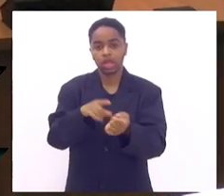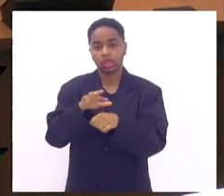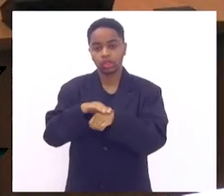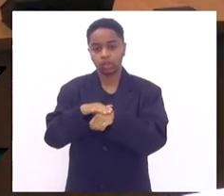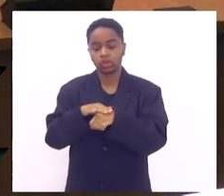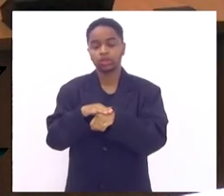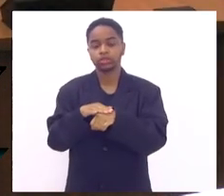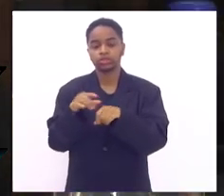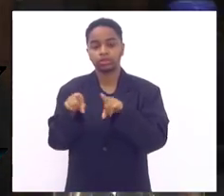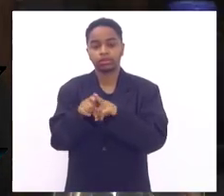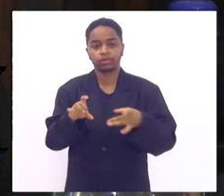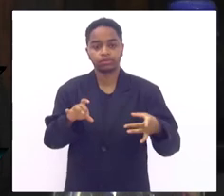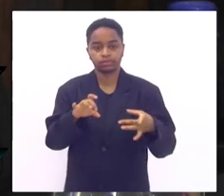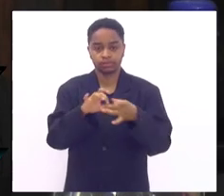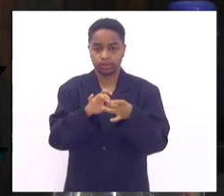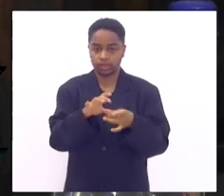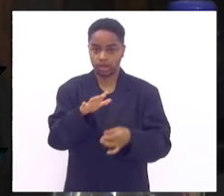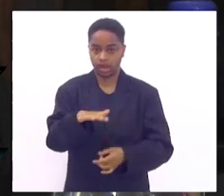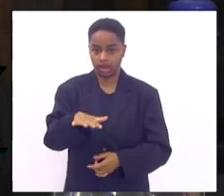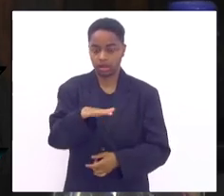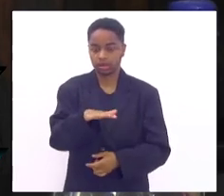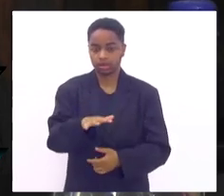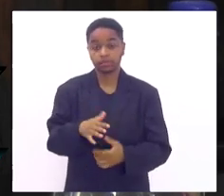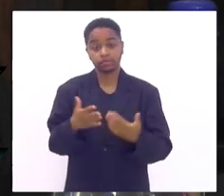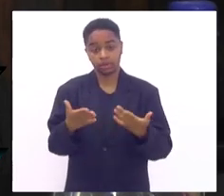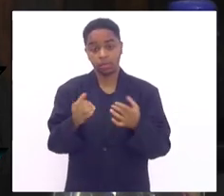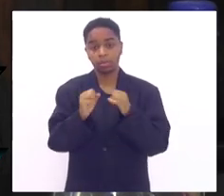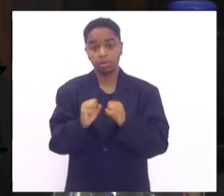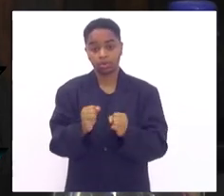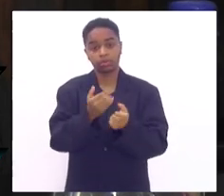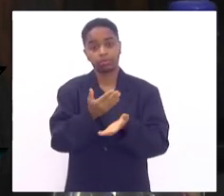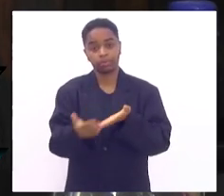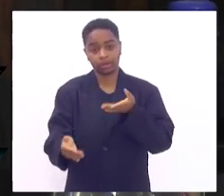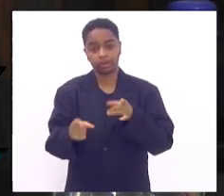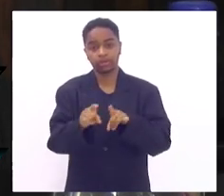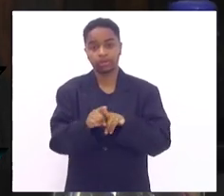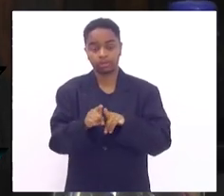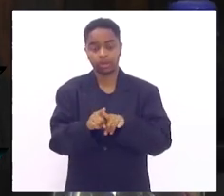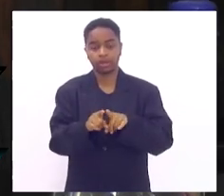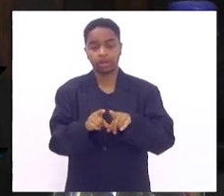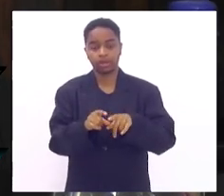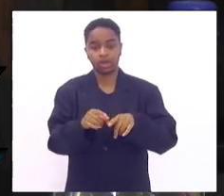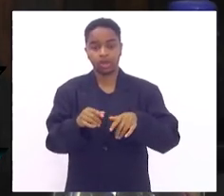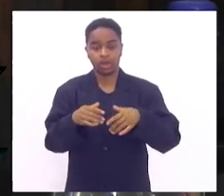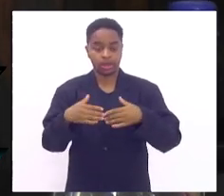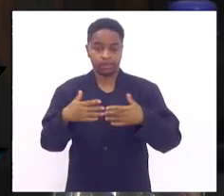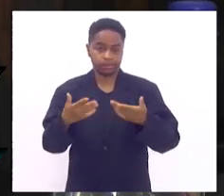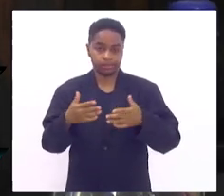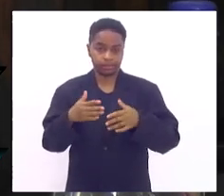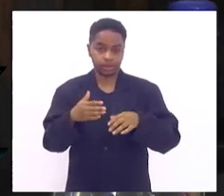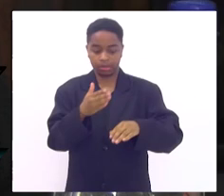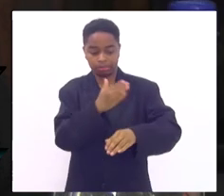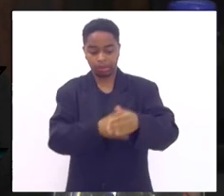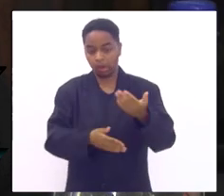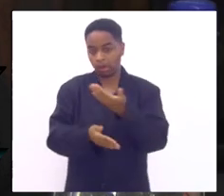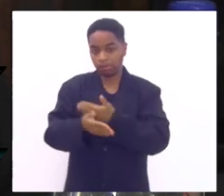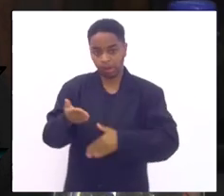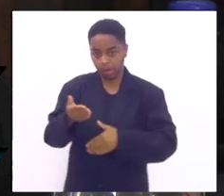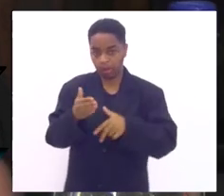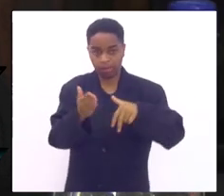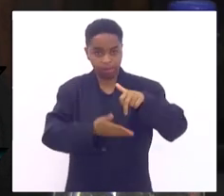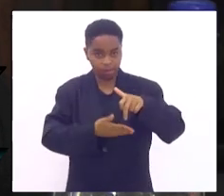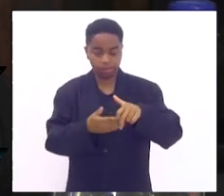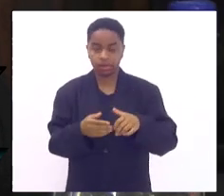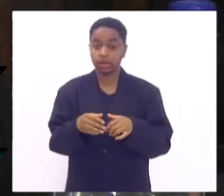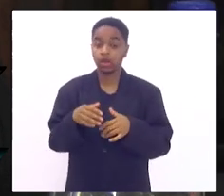está intimamente associada a isso ele acaba perdendo a extremidade se nós pegarmos a emergência de qualquer hospital do município do Rio de Janeiro